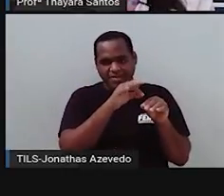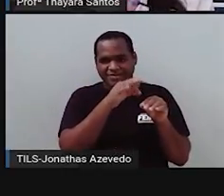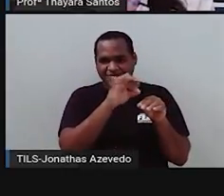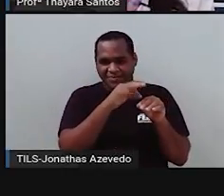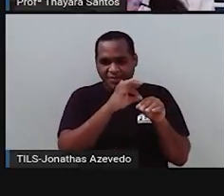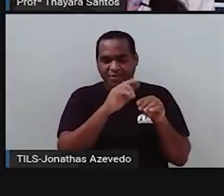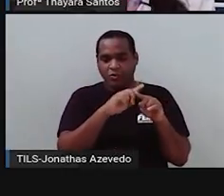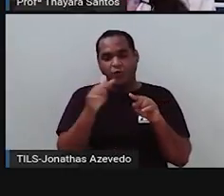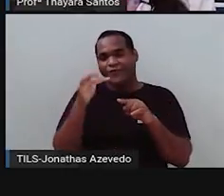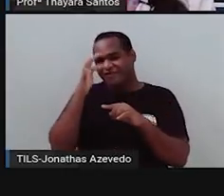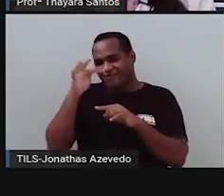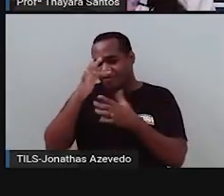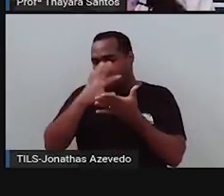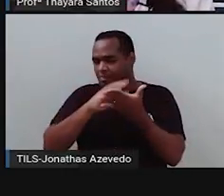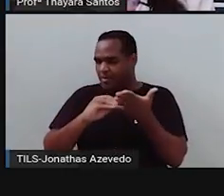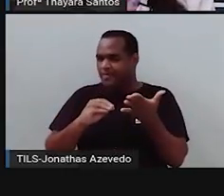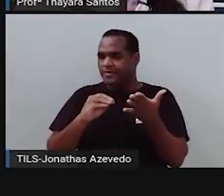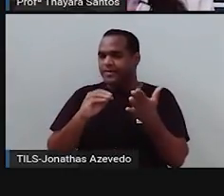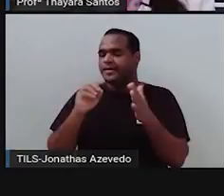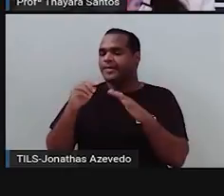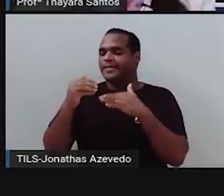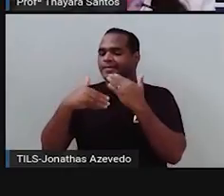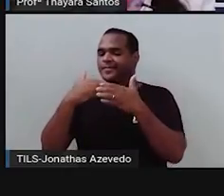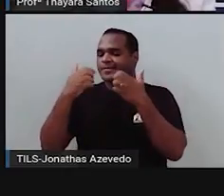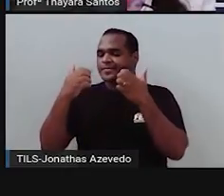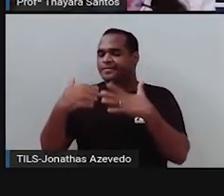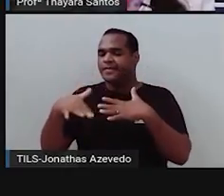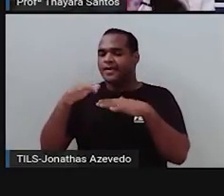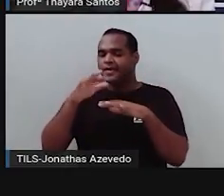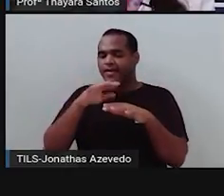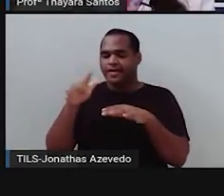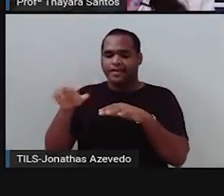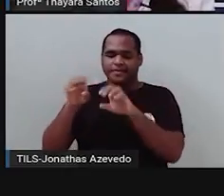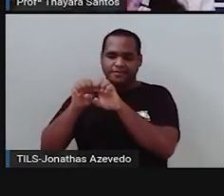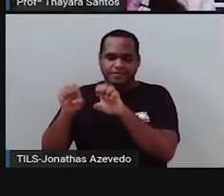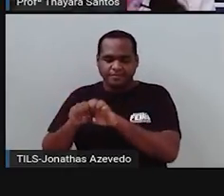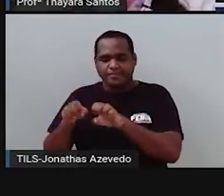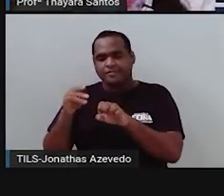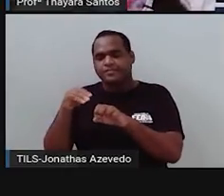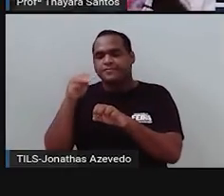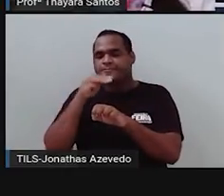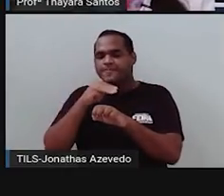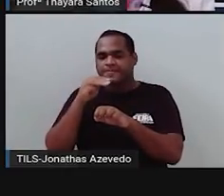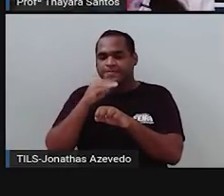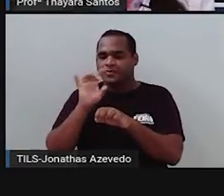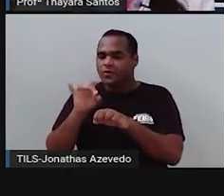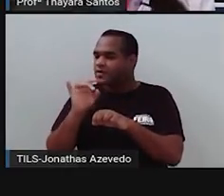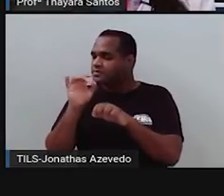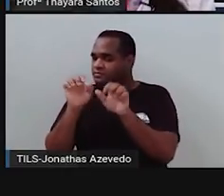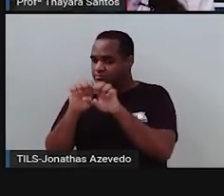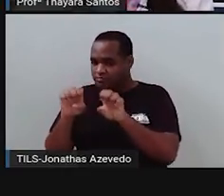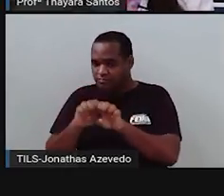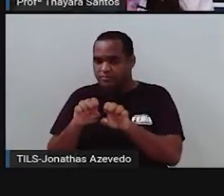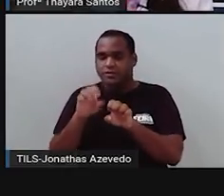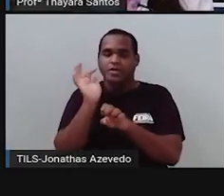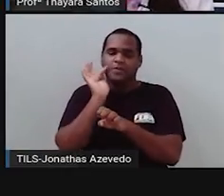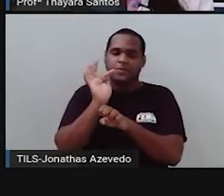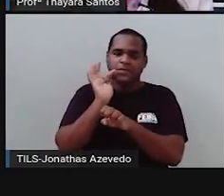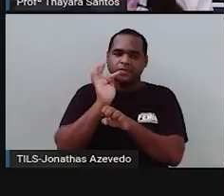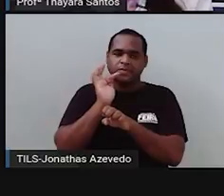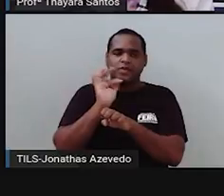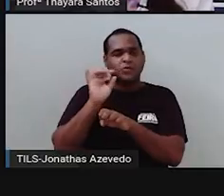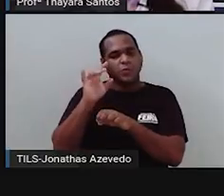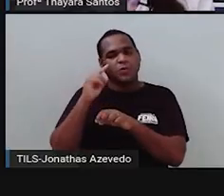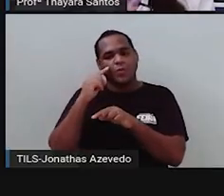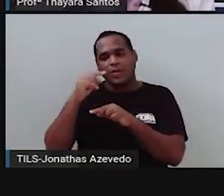pólen de outra flor e passou naquela que ele tirou a estrutura reprodutiva masculina e só tem a estrutura feminina. Então, assim, ele levou